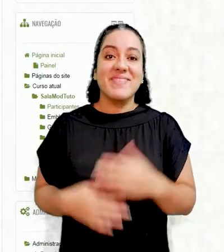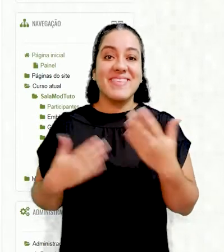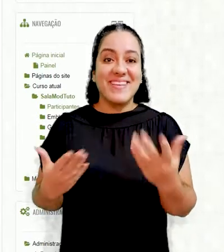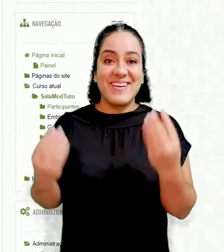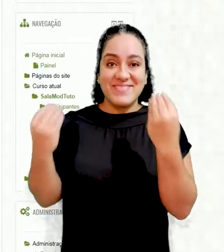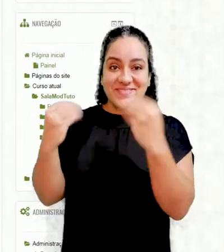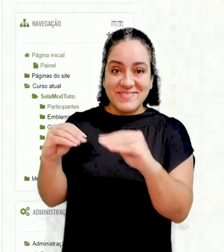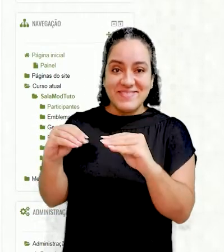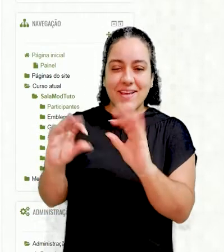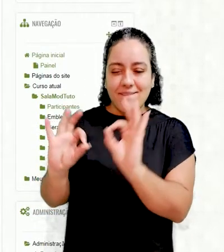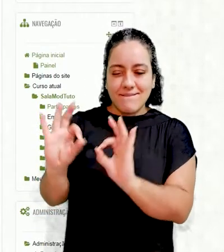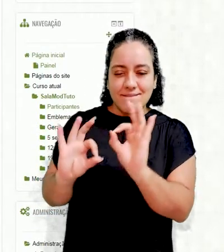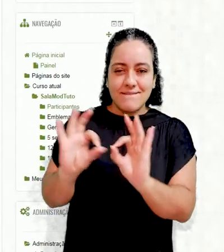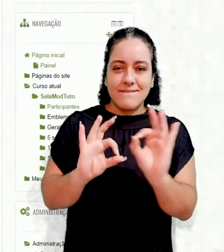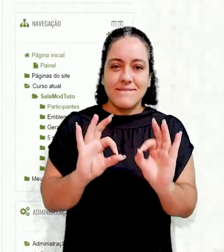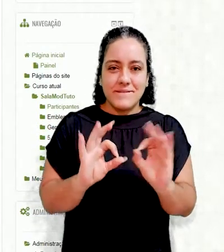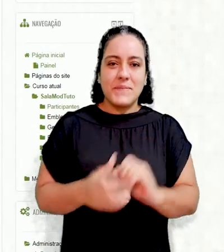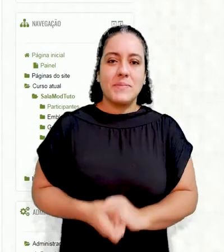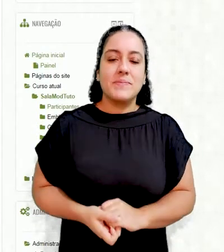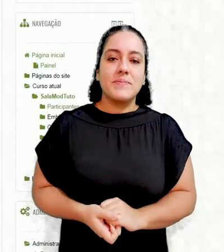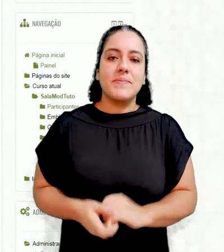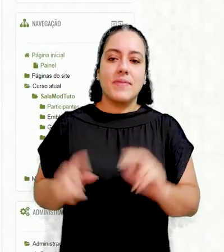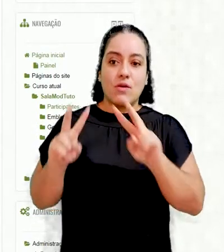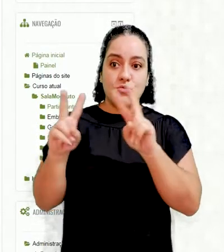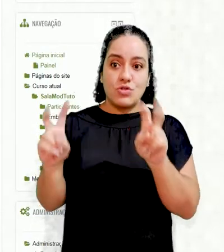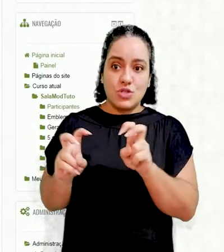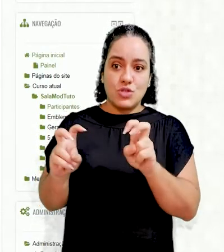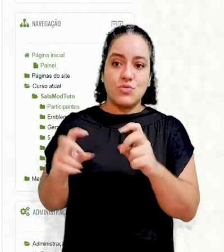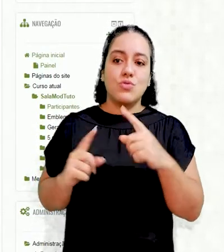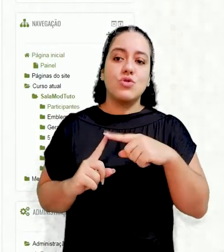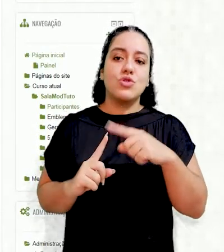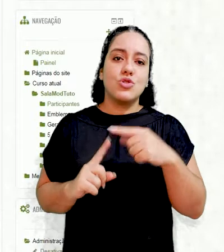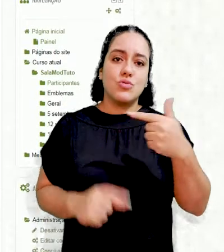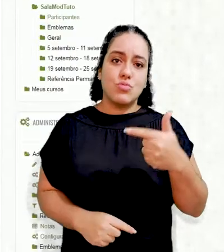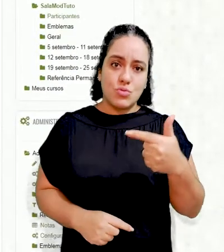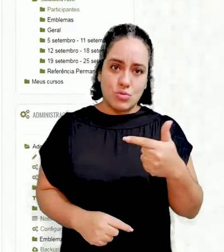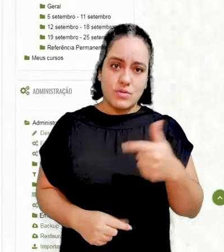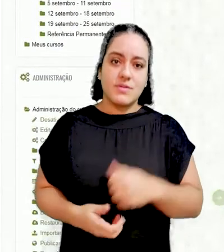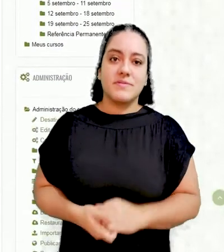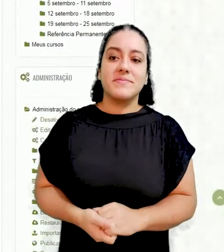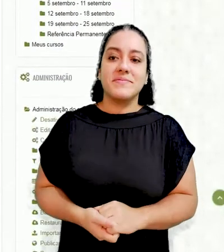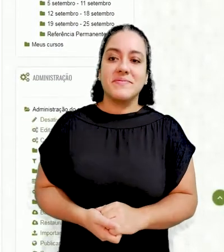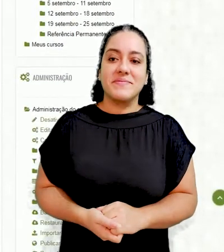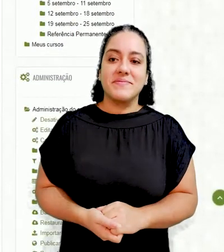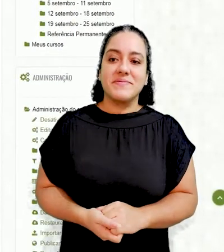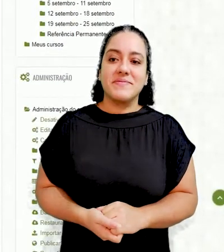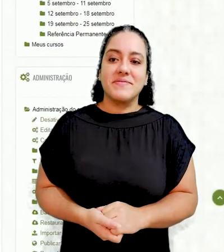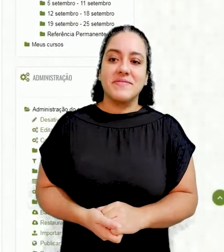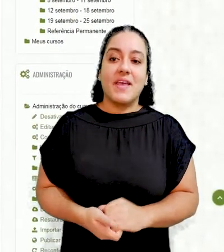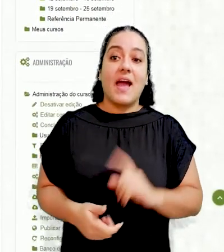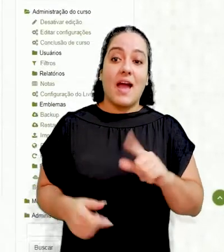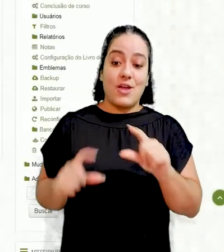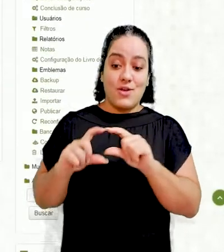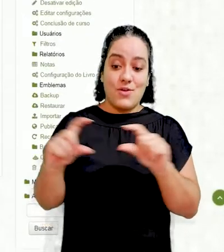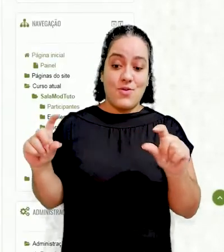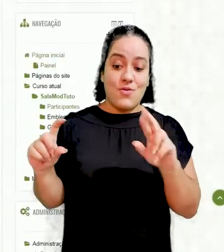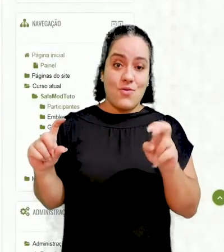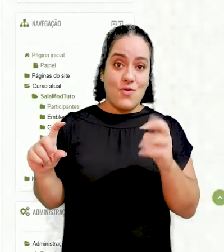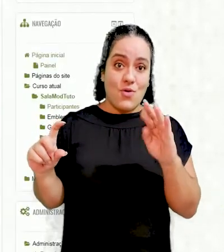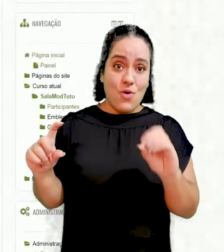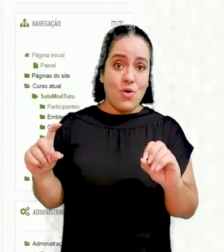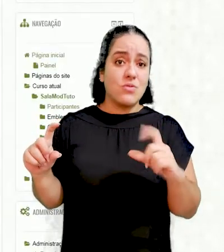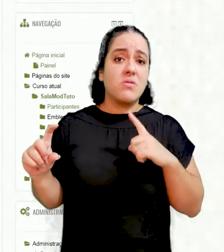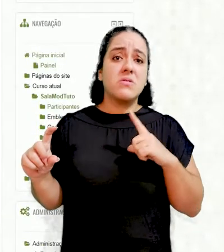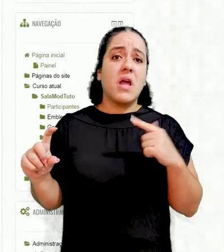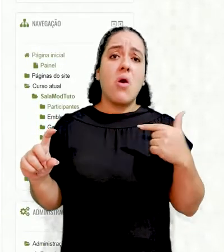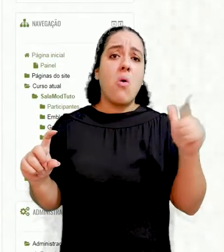E vamos colocar uma formatação nessa sessão. Um título de tipo 2, segundo nível, tá certo? O rótulo, ele não